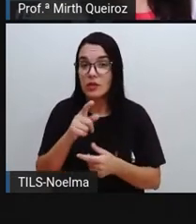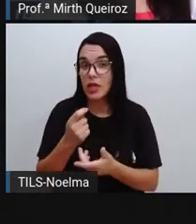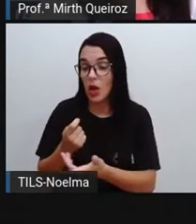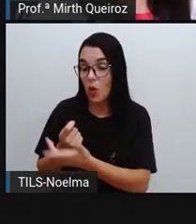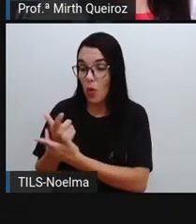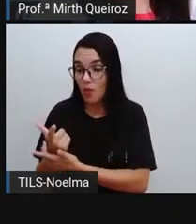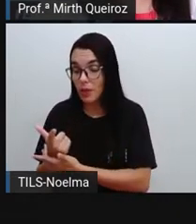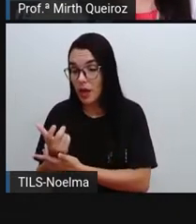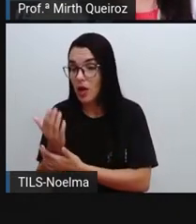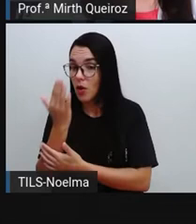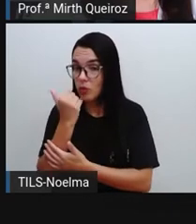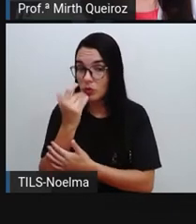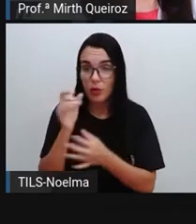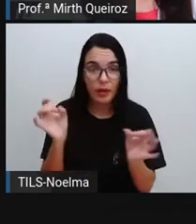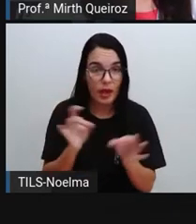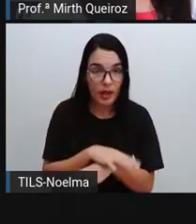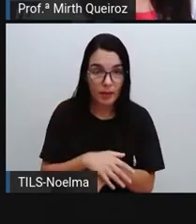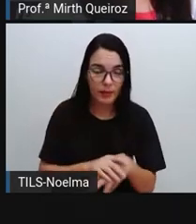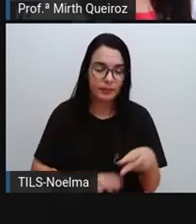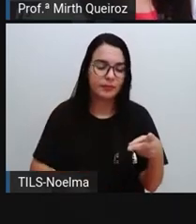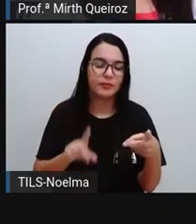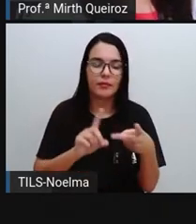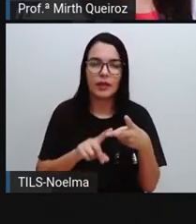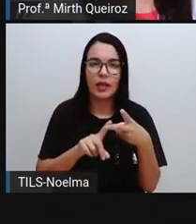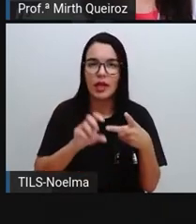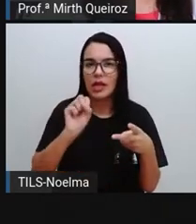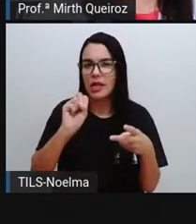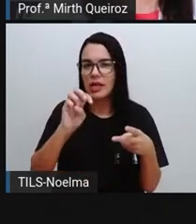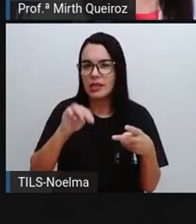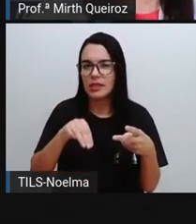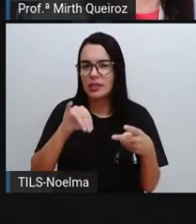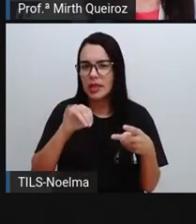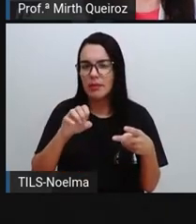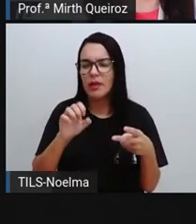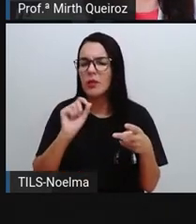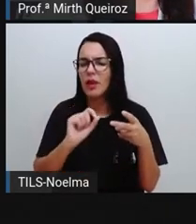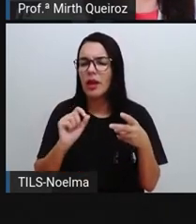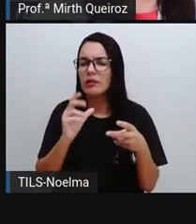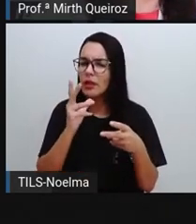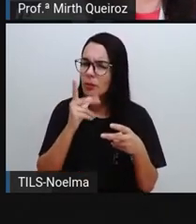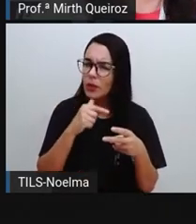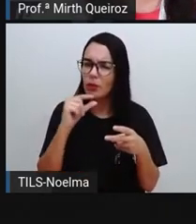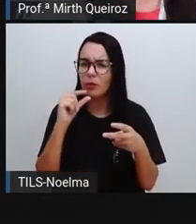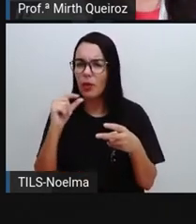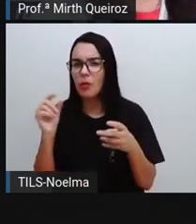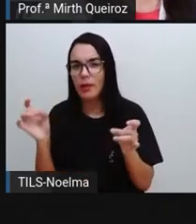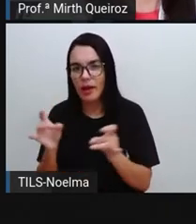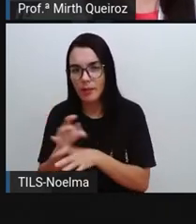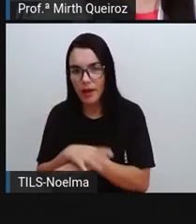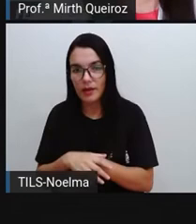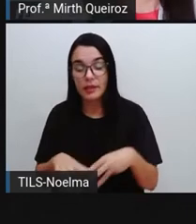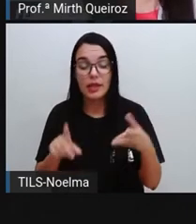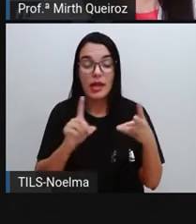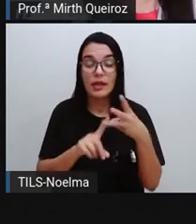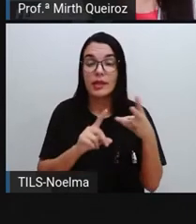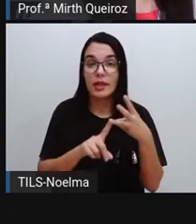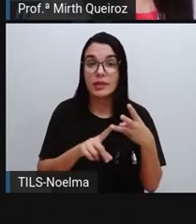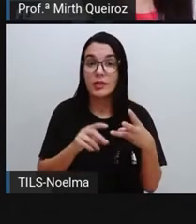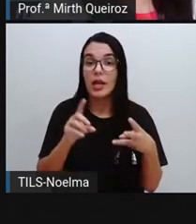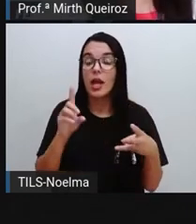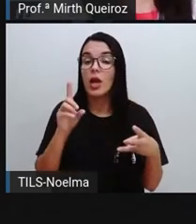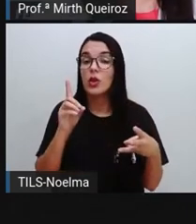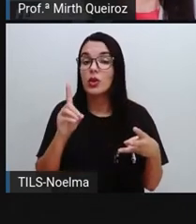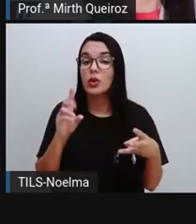consome e acaba. Os semi-duráveis, que duram um pequeno período. E aqueles que são duráveis, né? Que